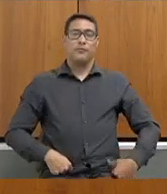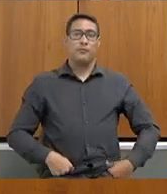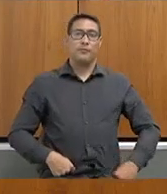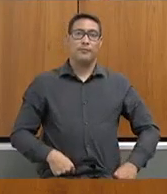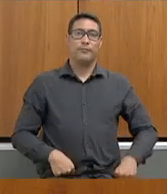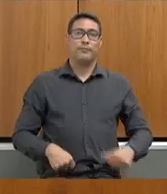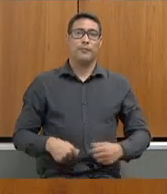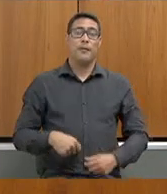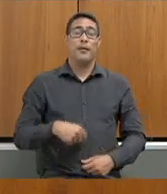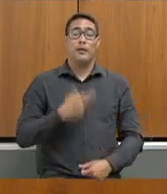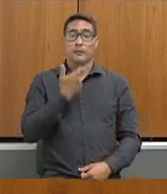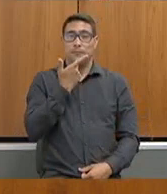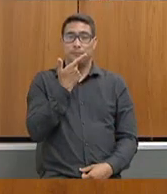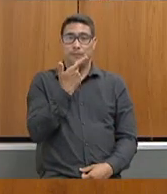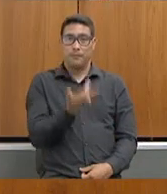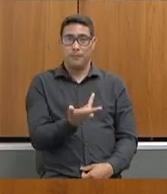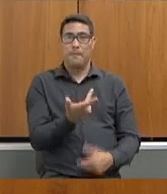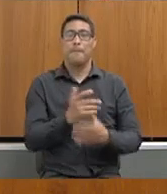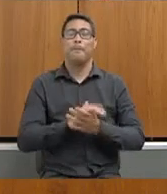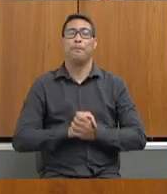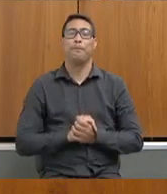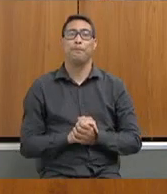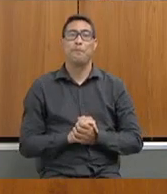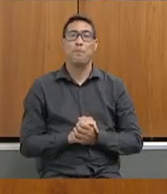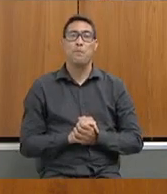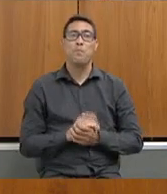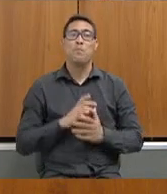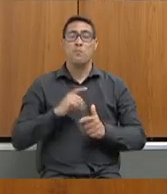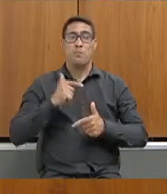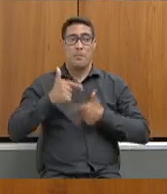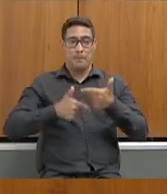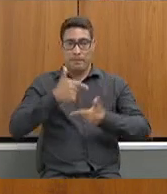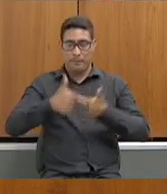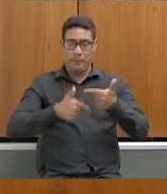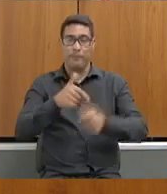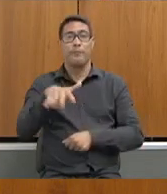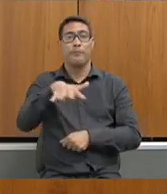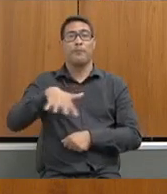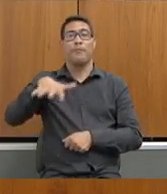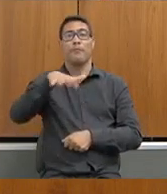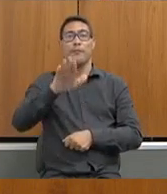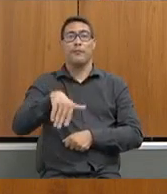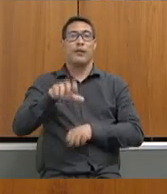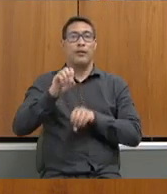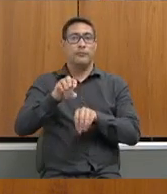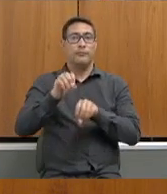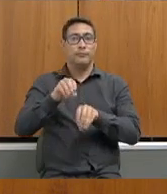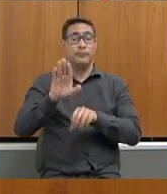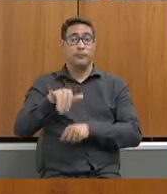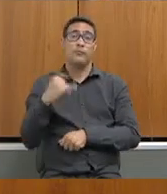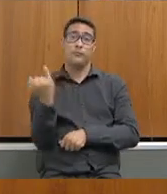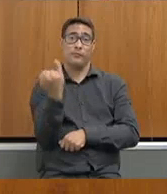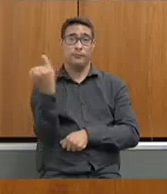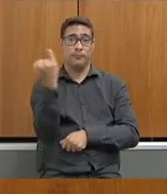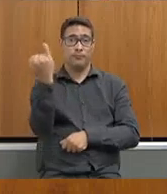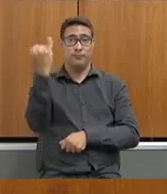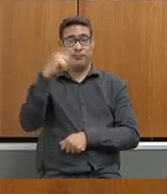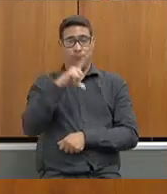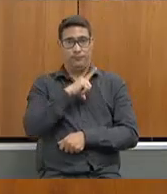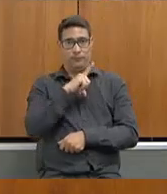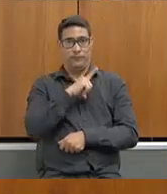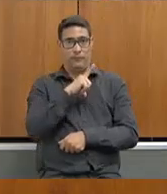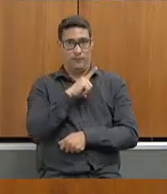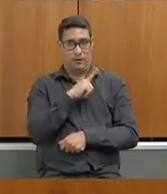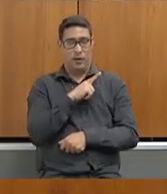dizer que o trabalho da educação, a importância que tem e como que a gente